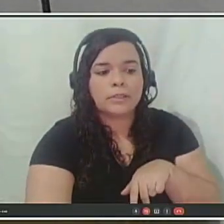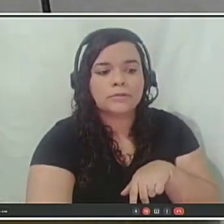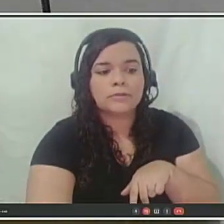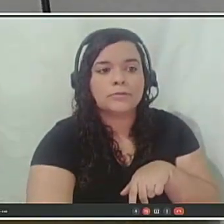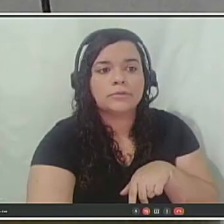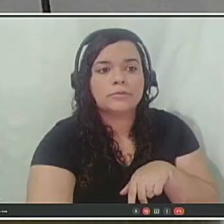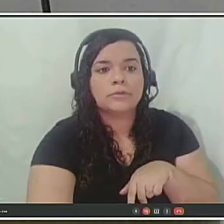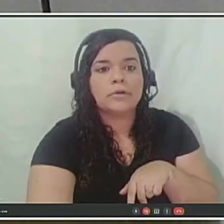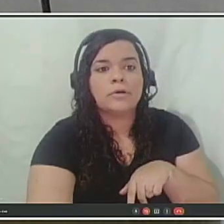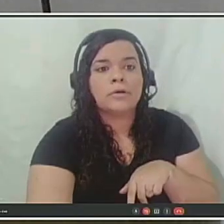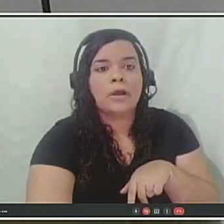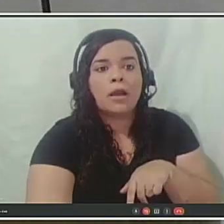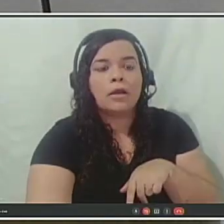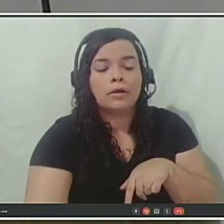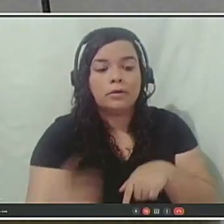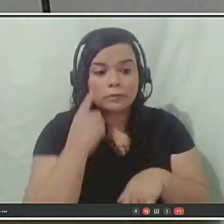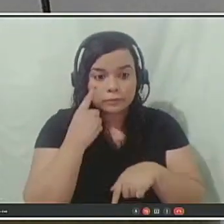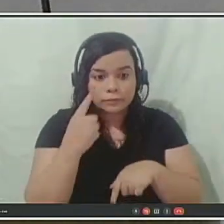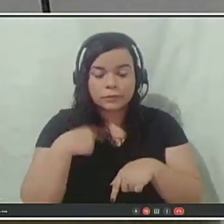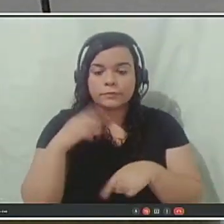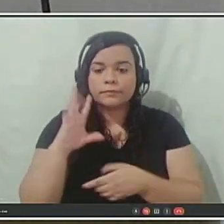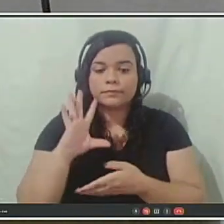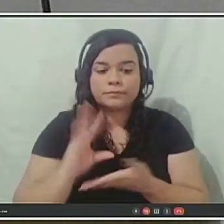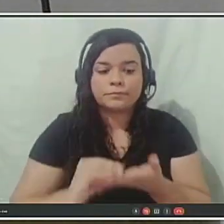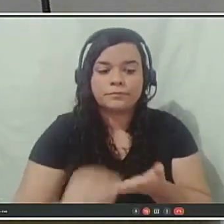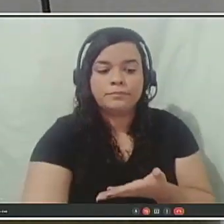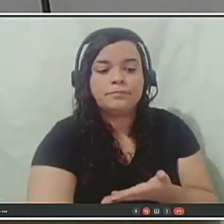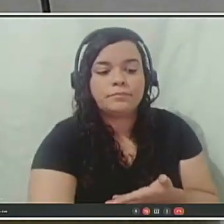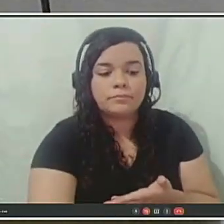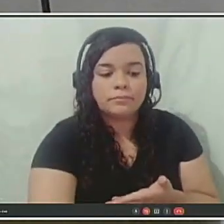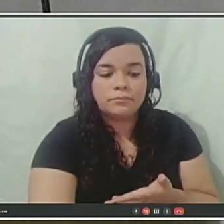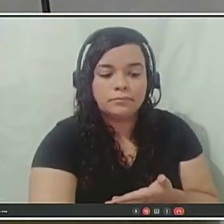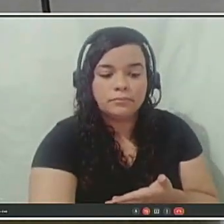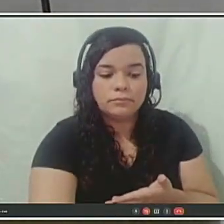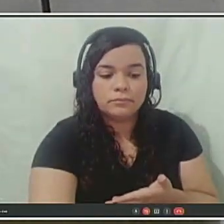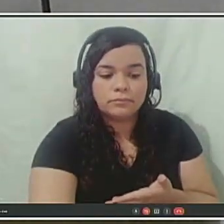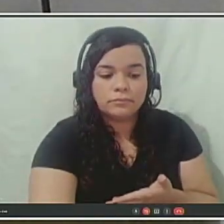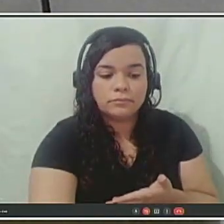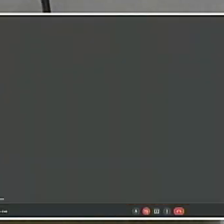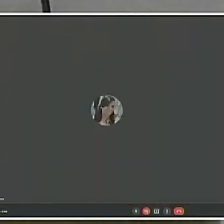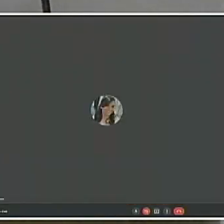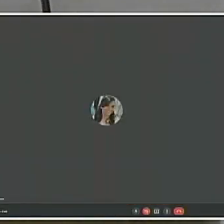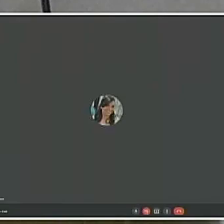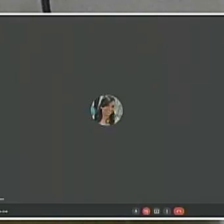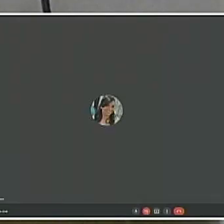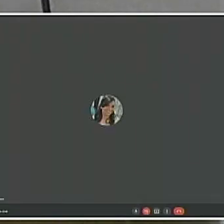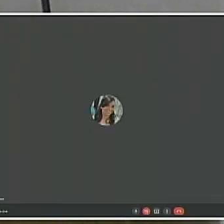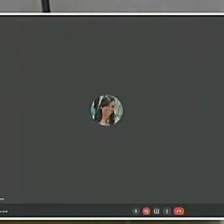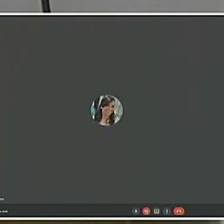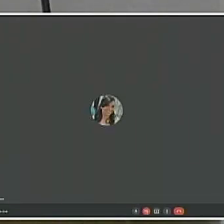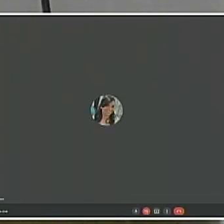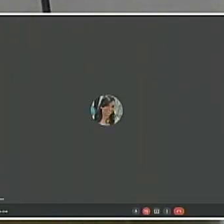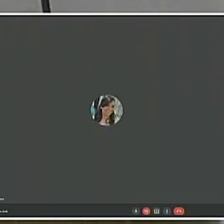acarretada, somada com os equívocos cometidos ao longo desses 30 anos, está nesse inciso 2 aí.